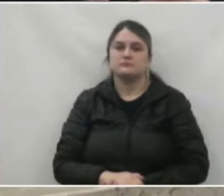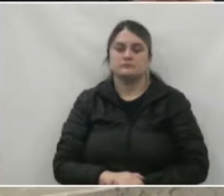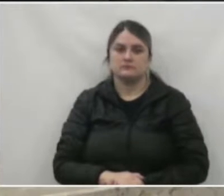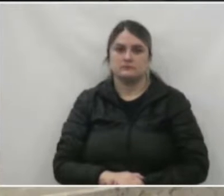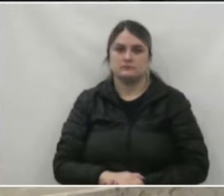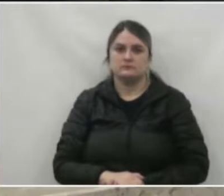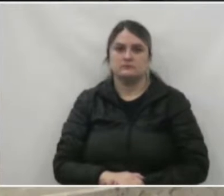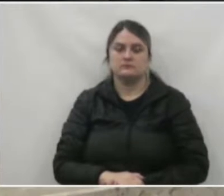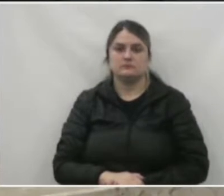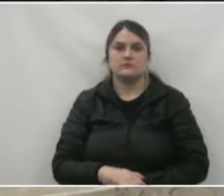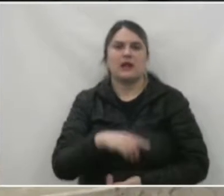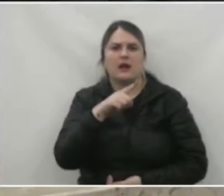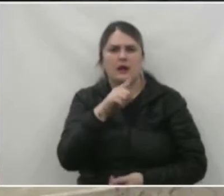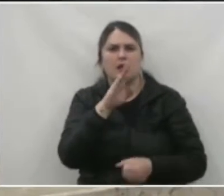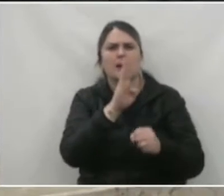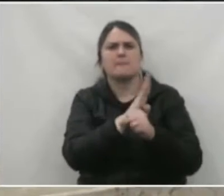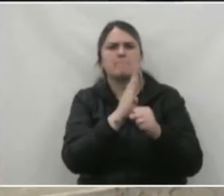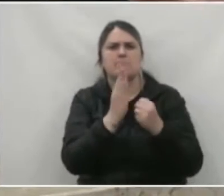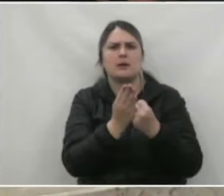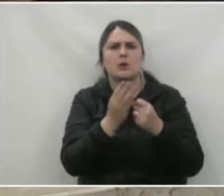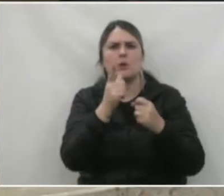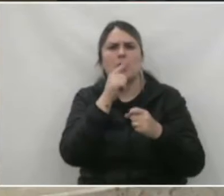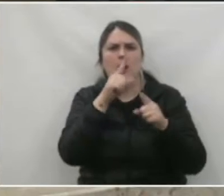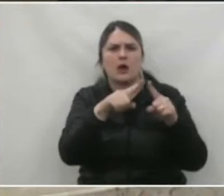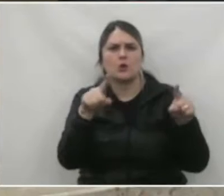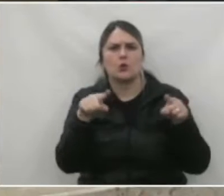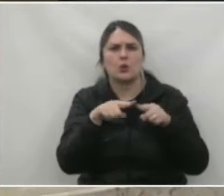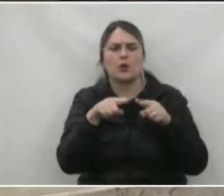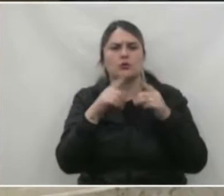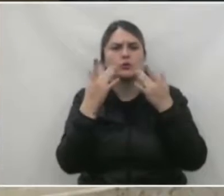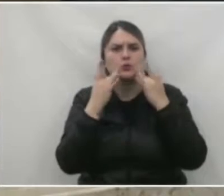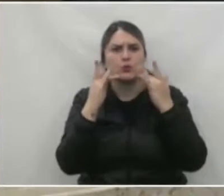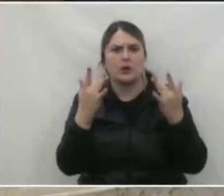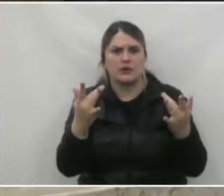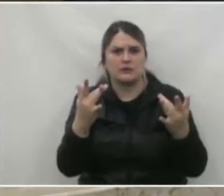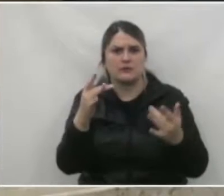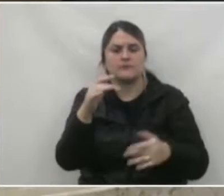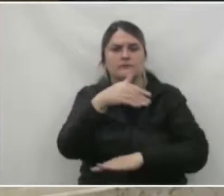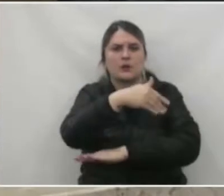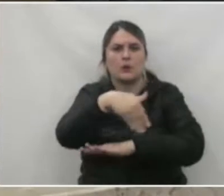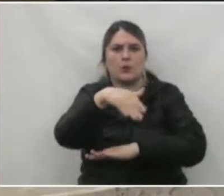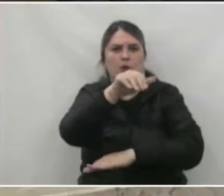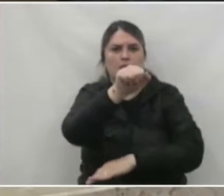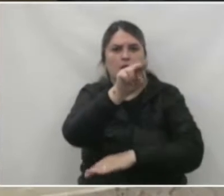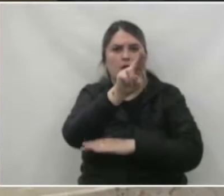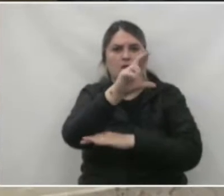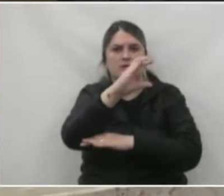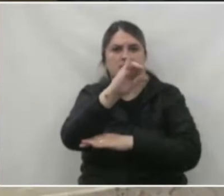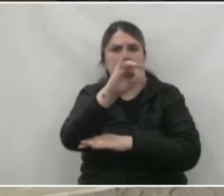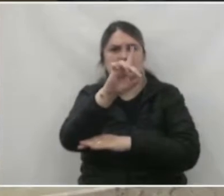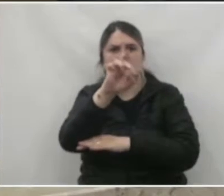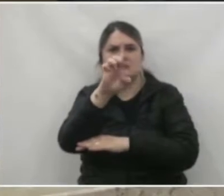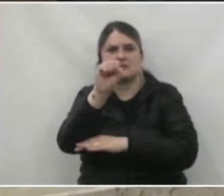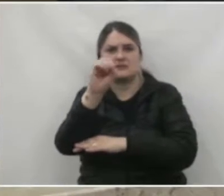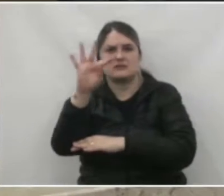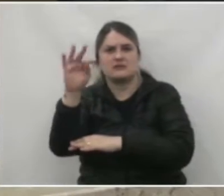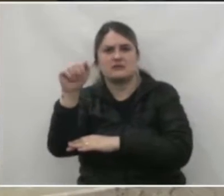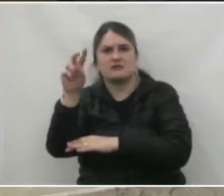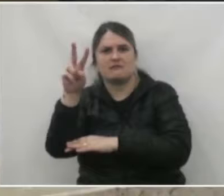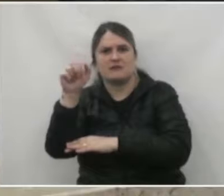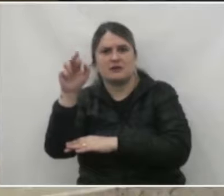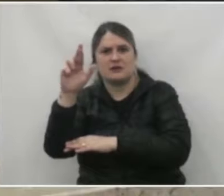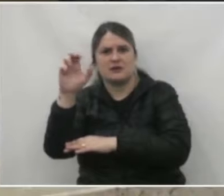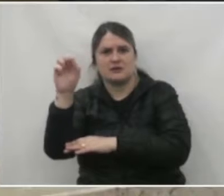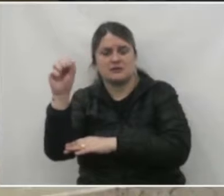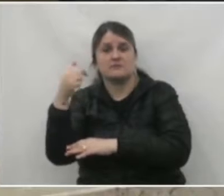ali no bairro Lagoa Dourada, Alciabedes Tavares. Então, eu já fiz esse